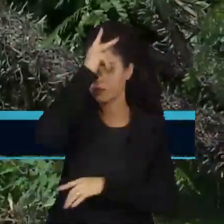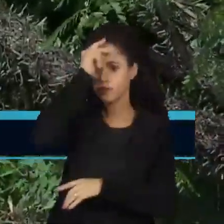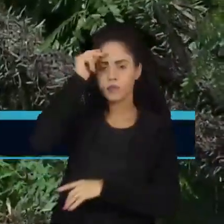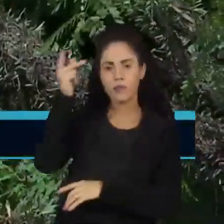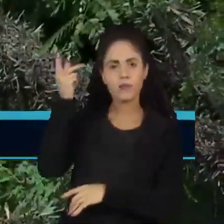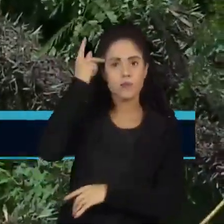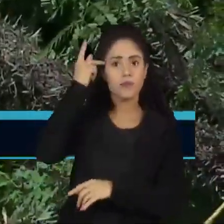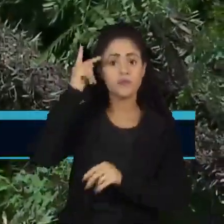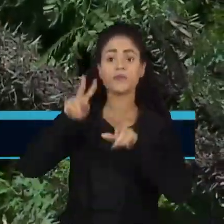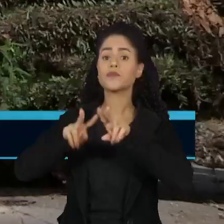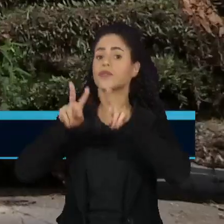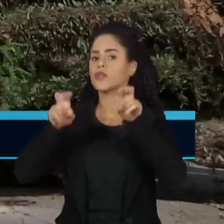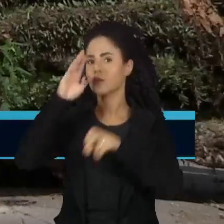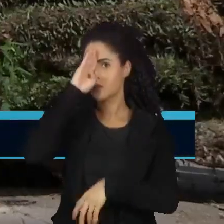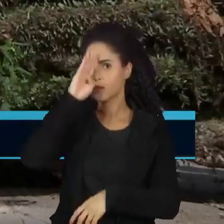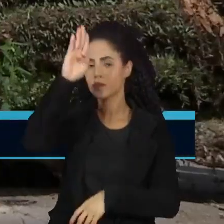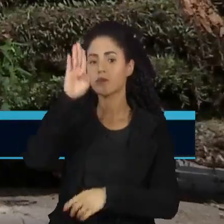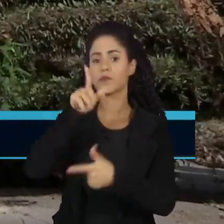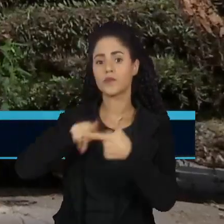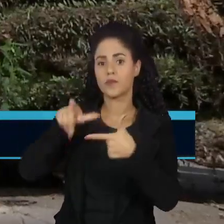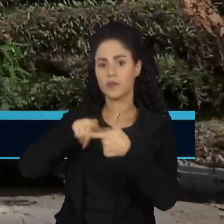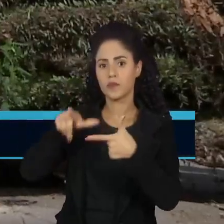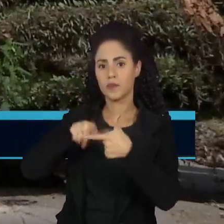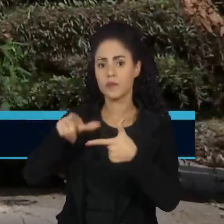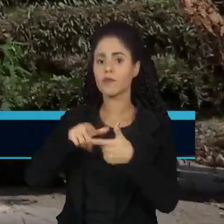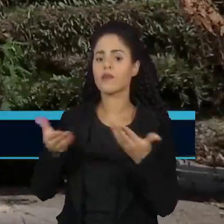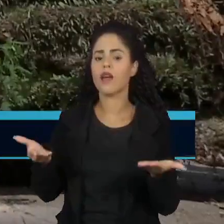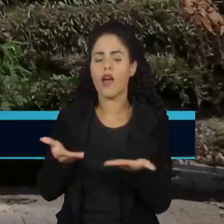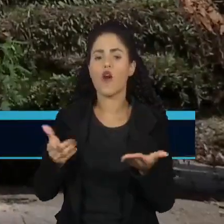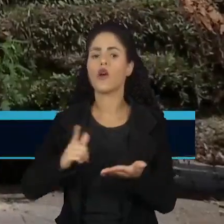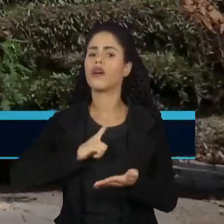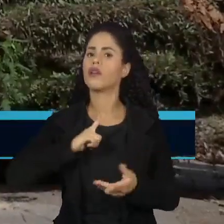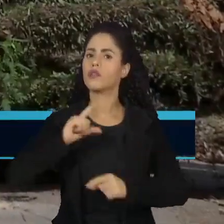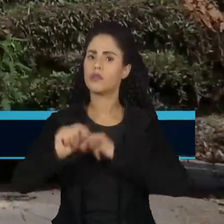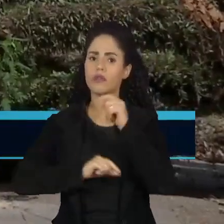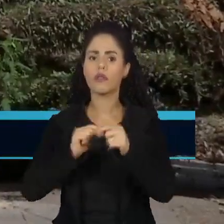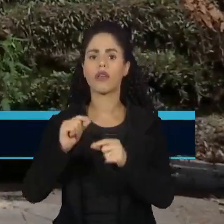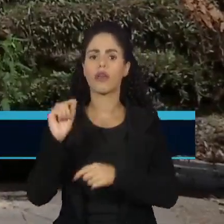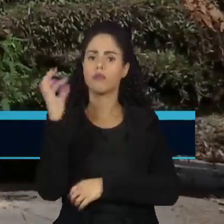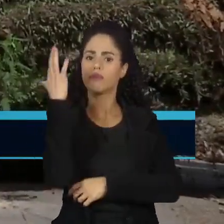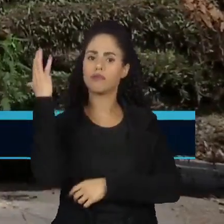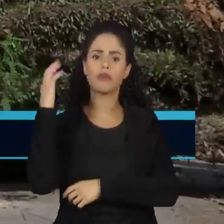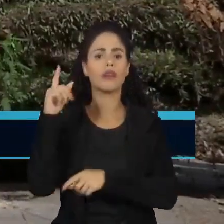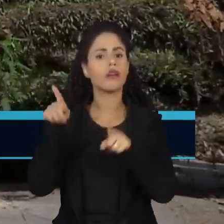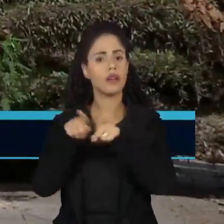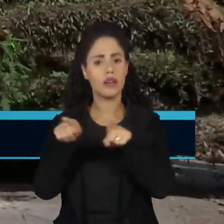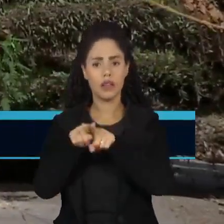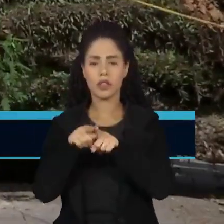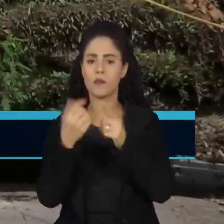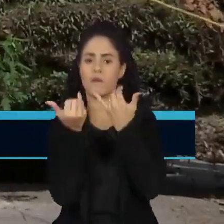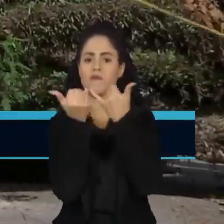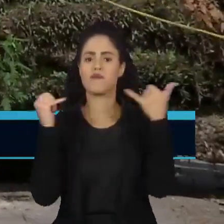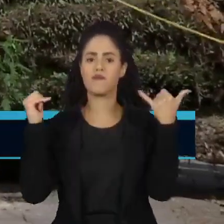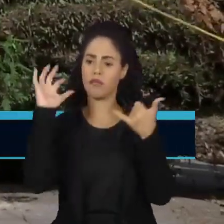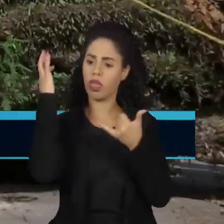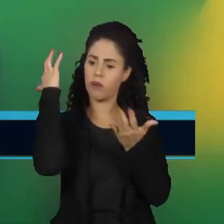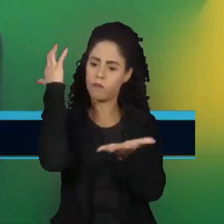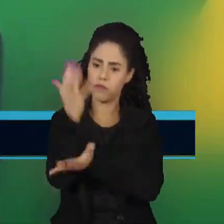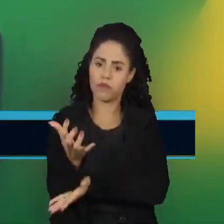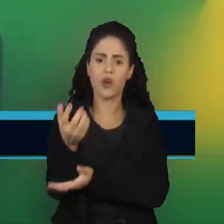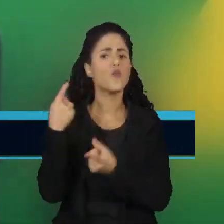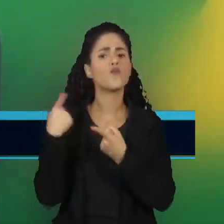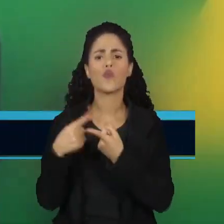Paulo sobre o principal problema que tem levado ao corte de energia, a queda de árvores.